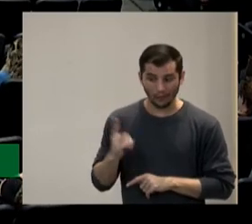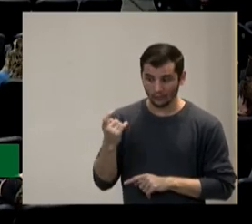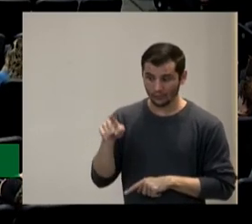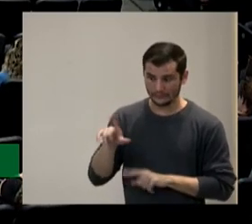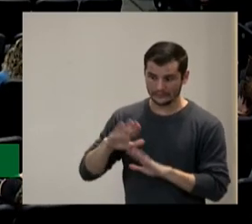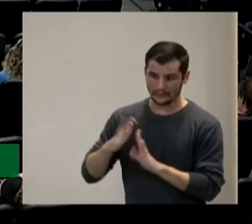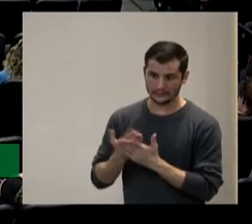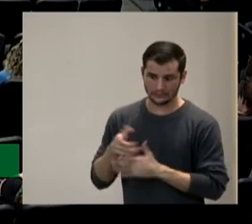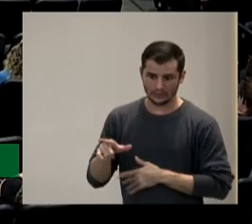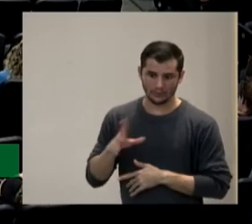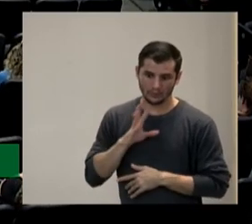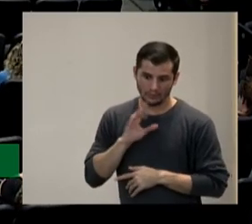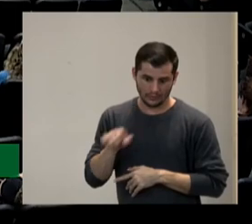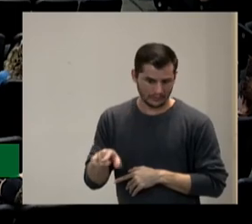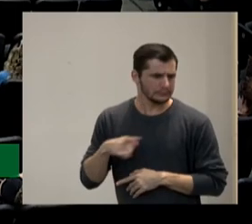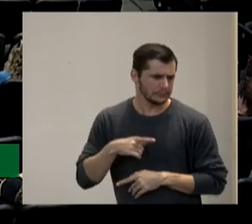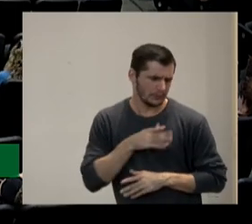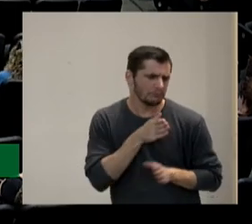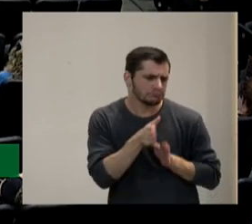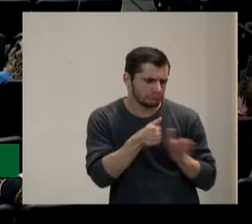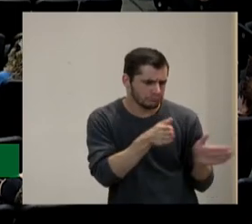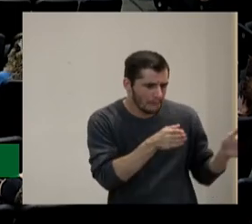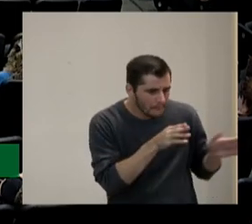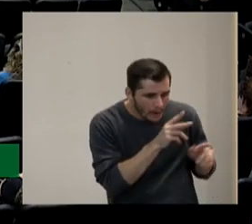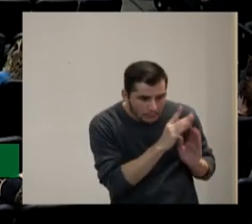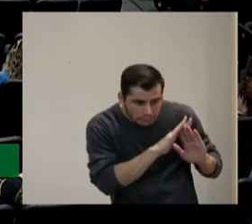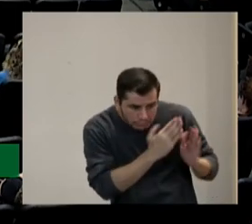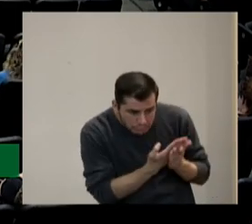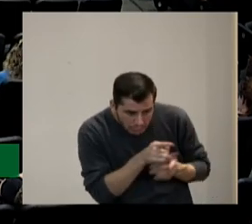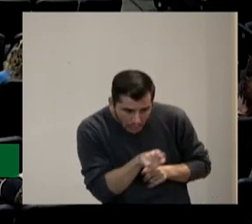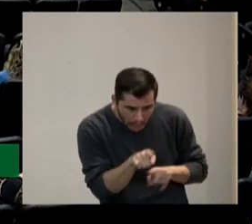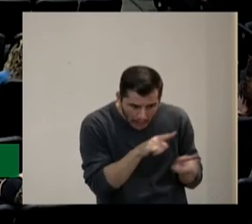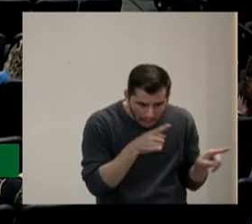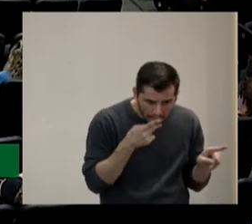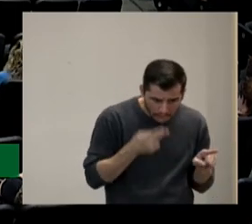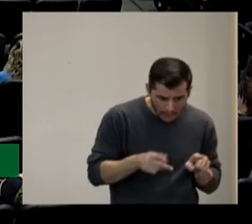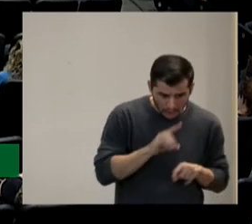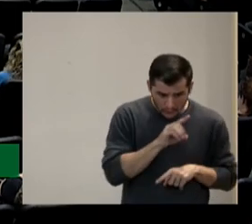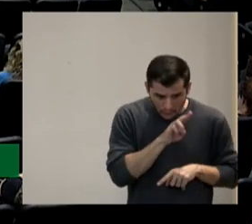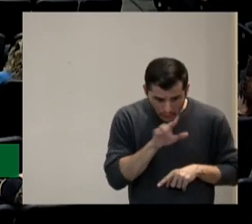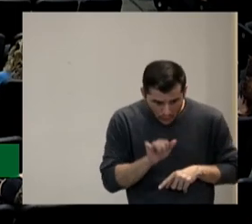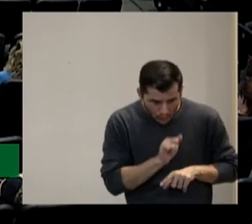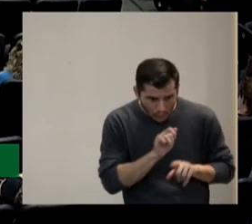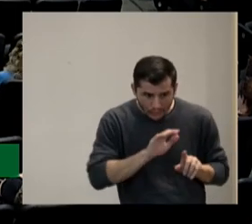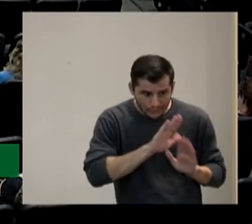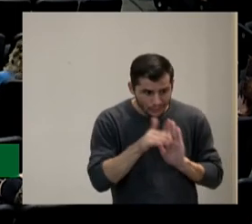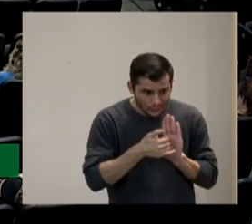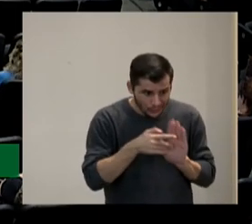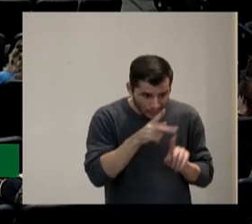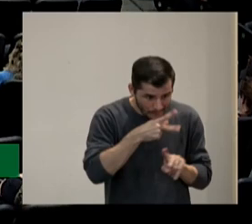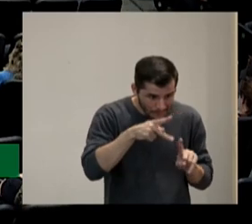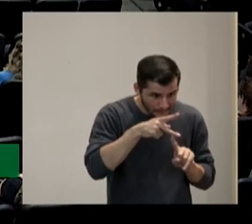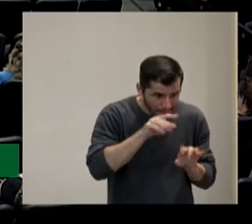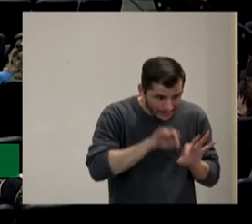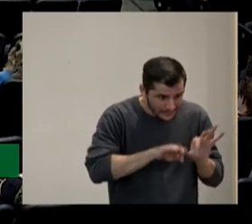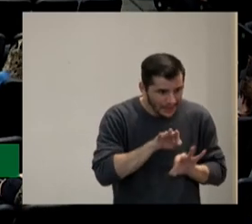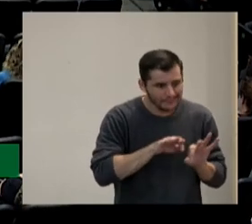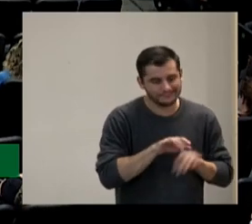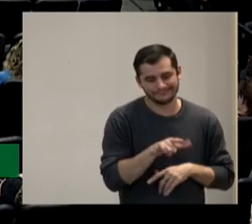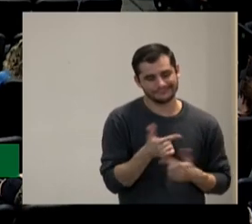eu fui atrás de algumas escolas que me falavam que tinham todo o planejamento feito com Dua e não não existe